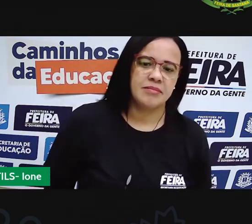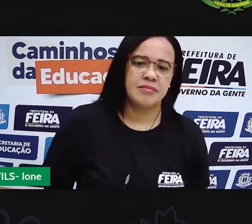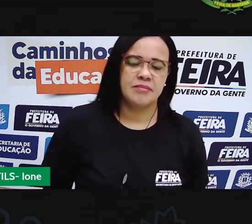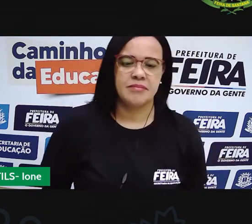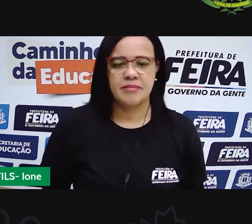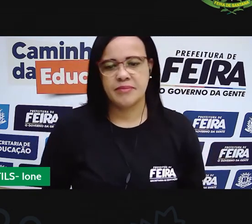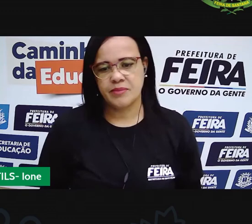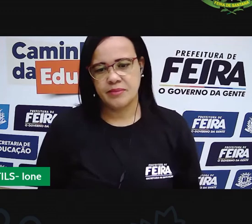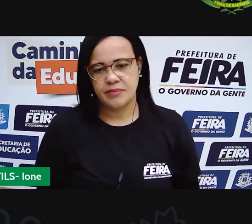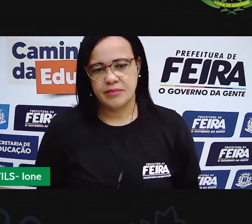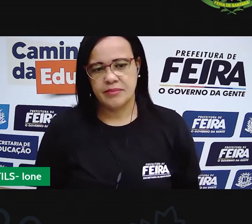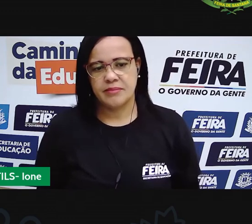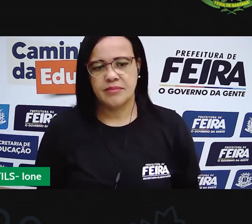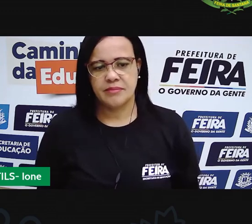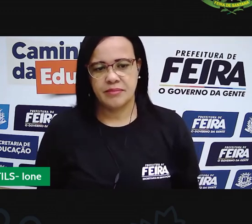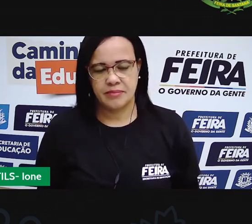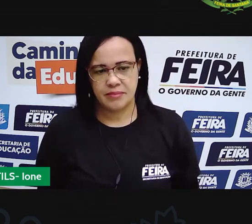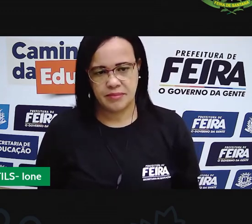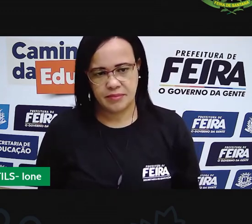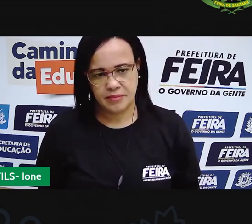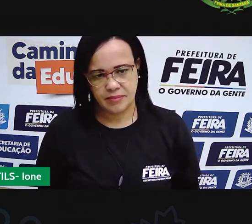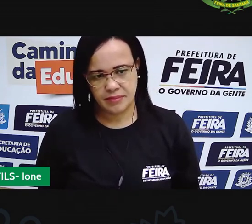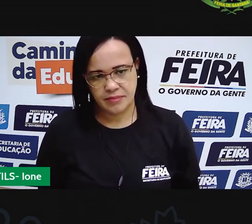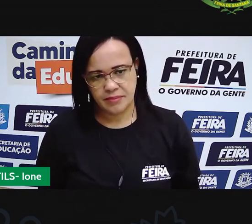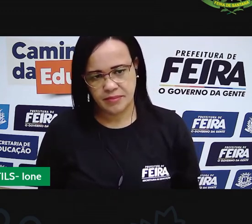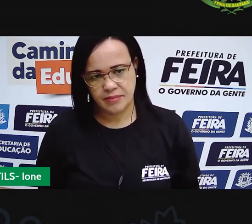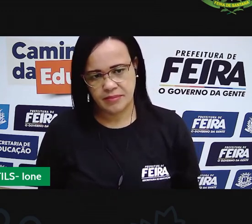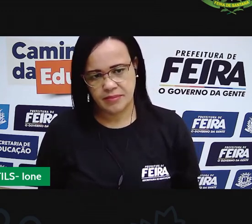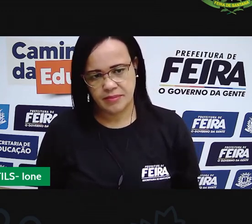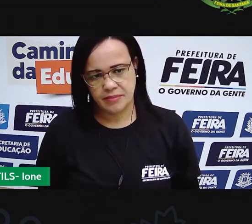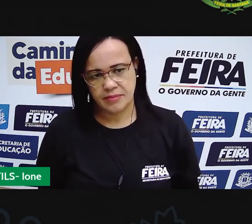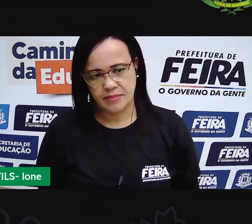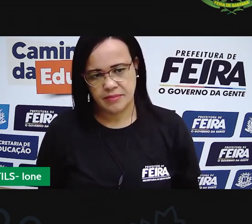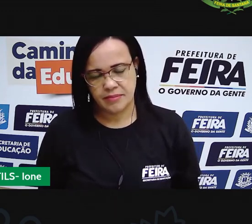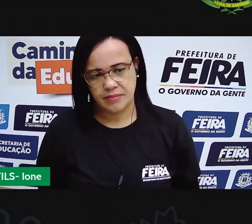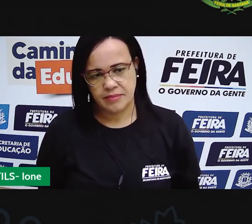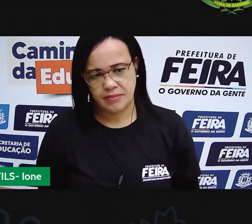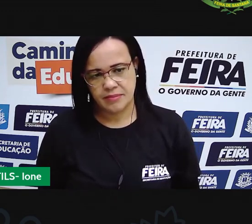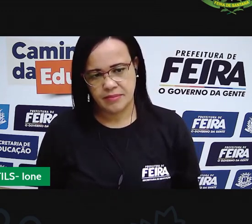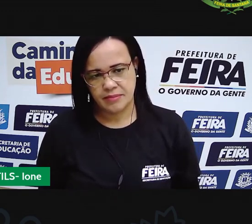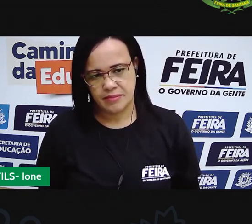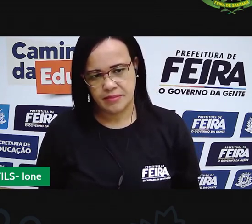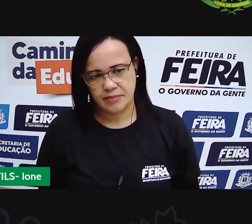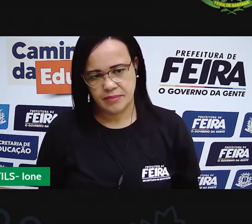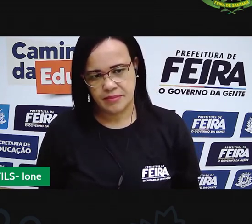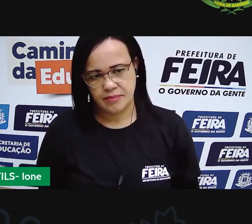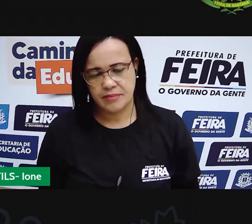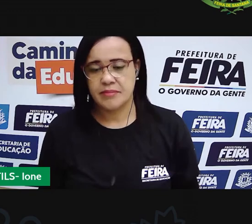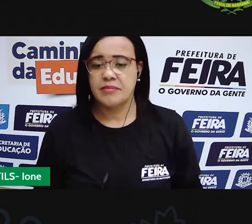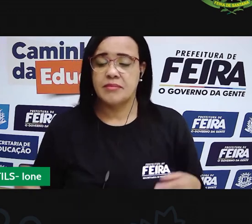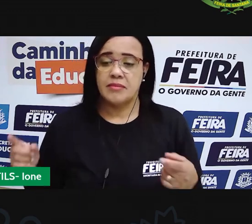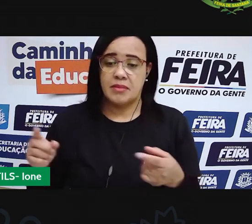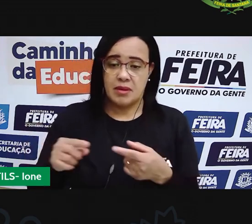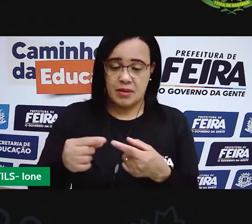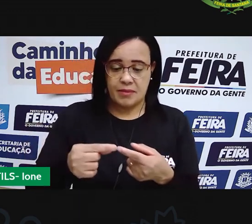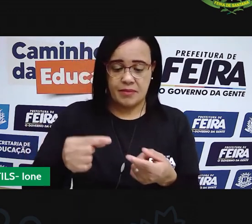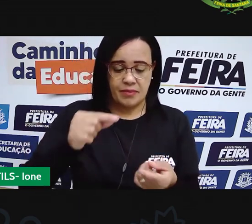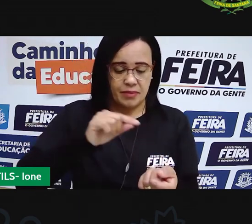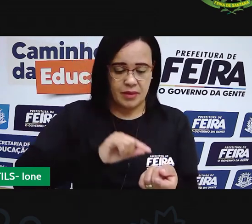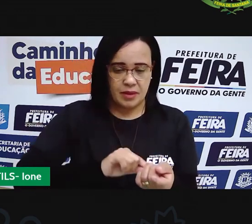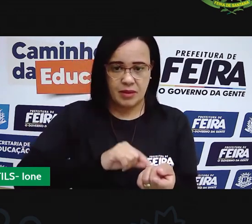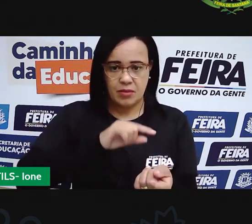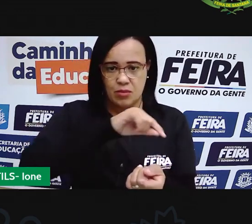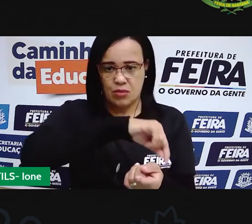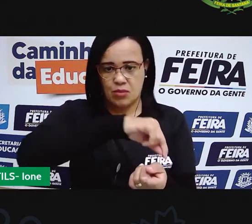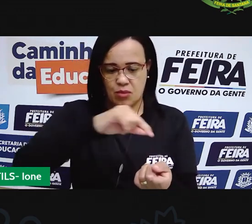vá ajustando aí com as mãos para que se encontre essas pontas